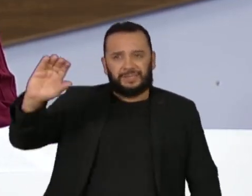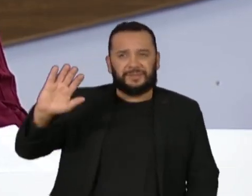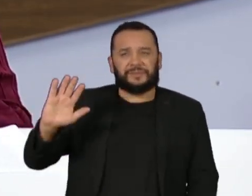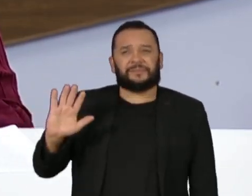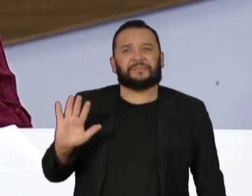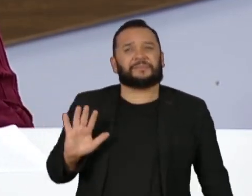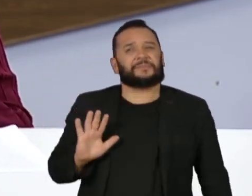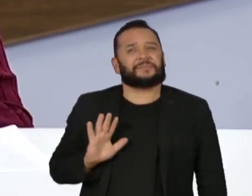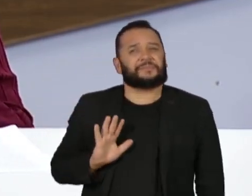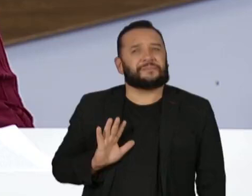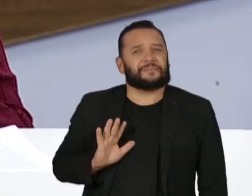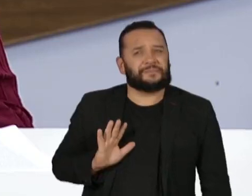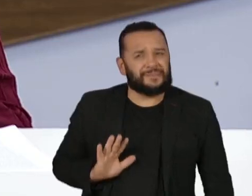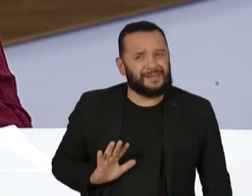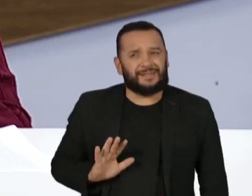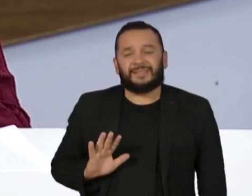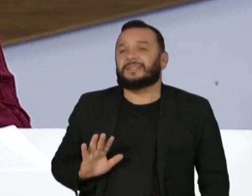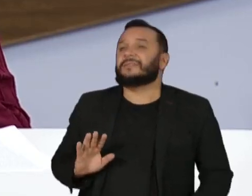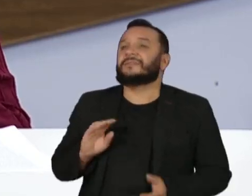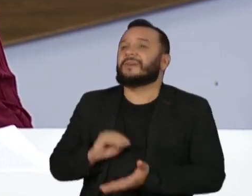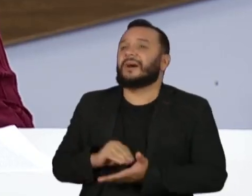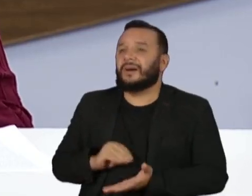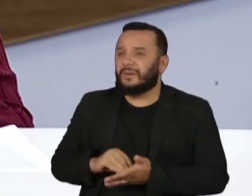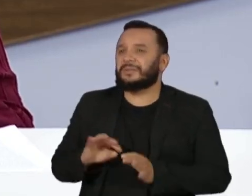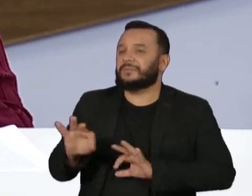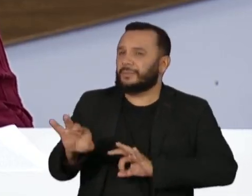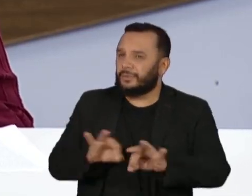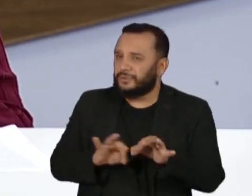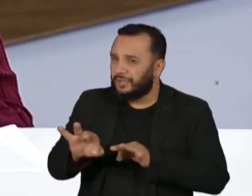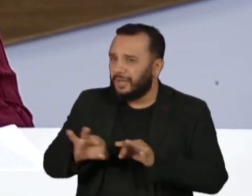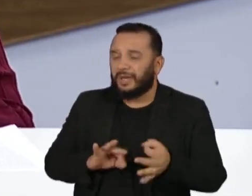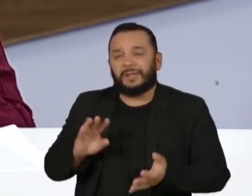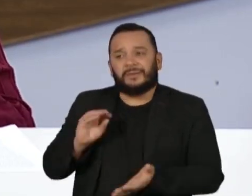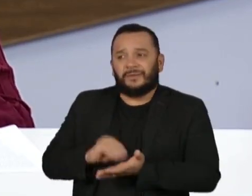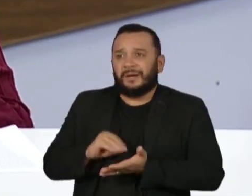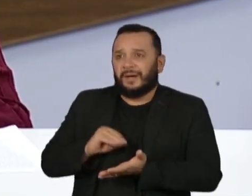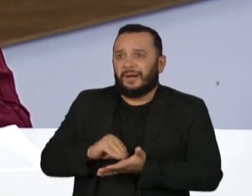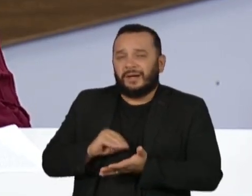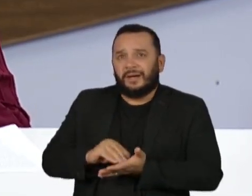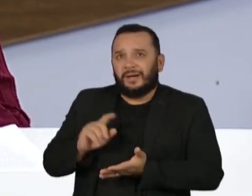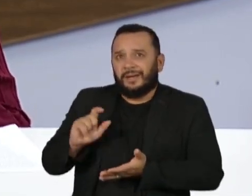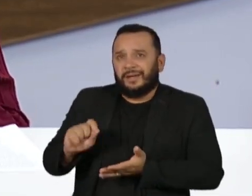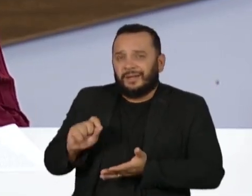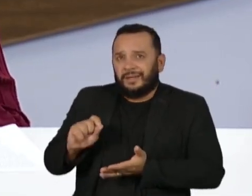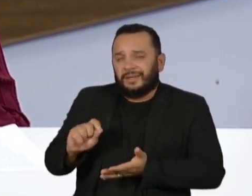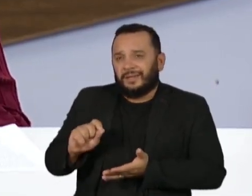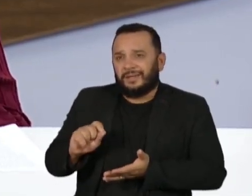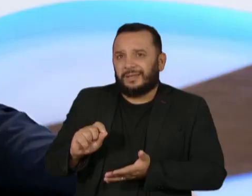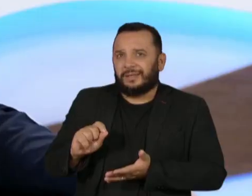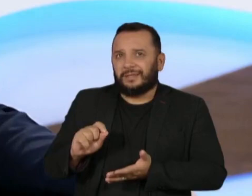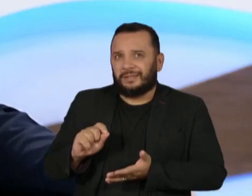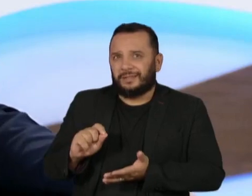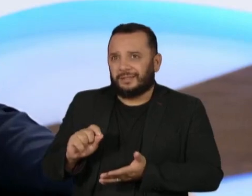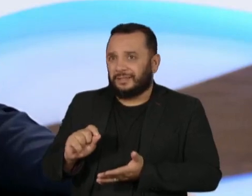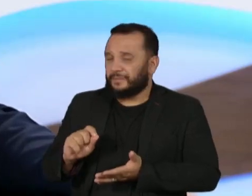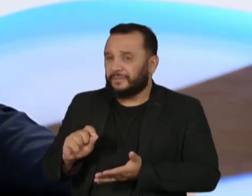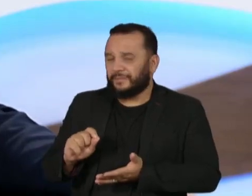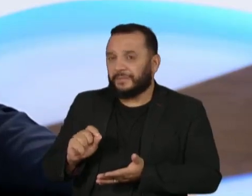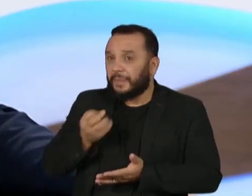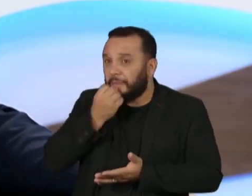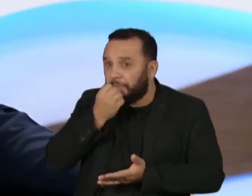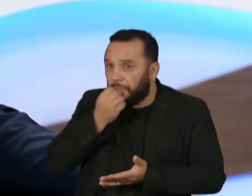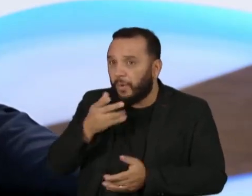destinação programada e de acordo com, inclusive, preceitos ali de boa execução